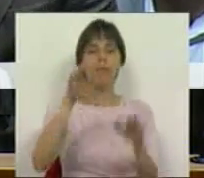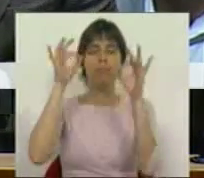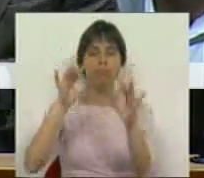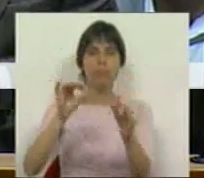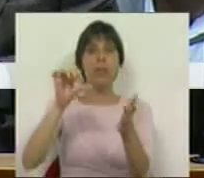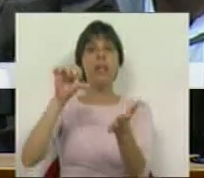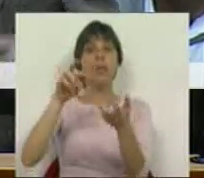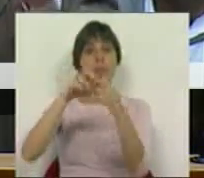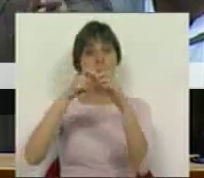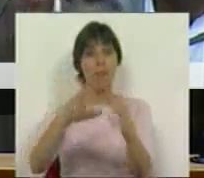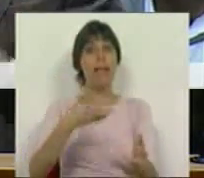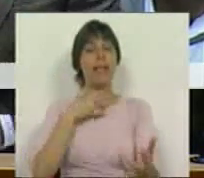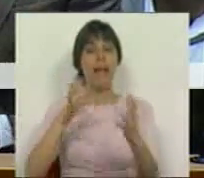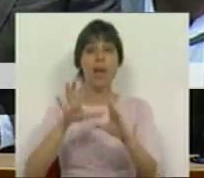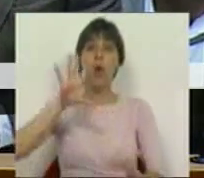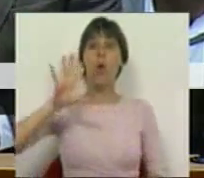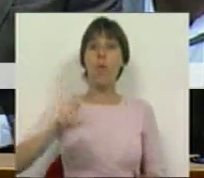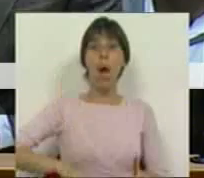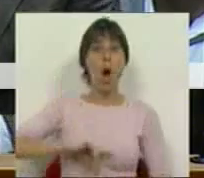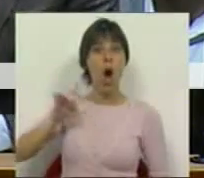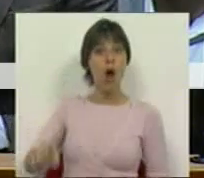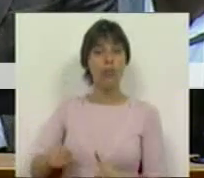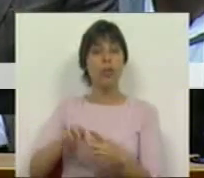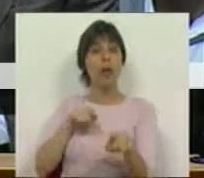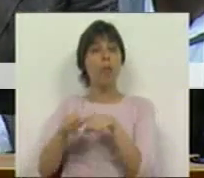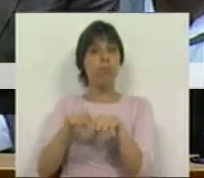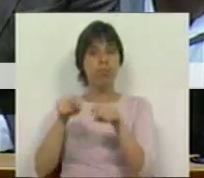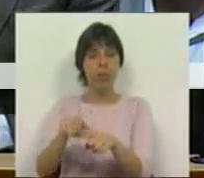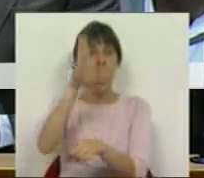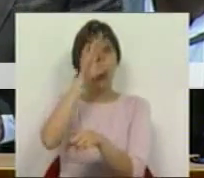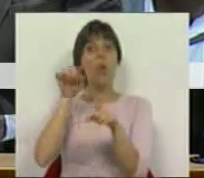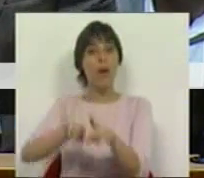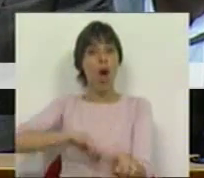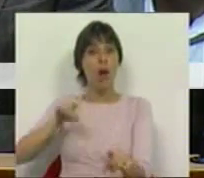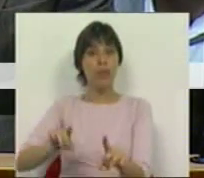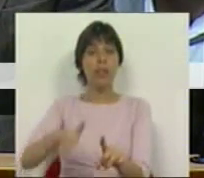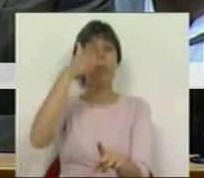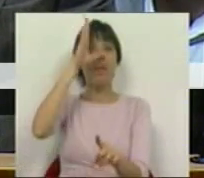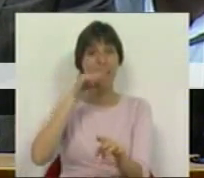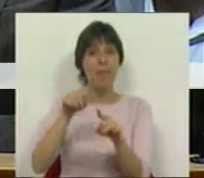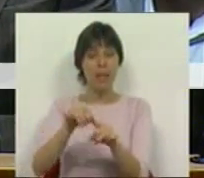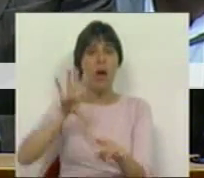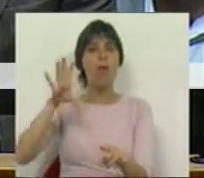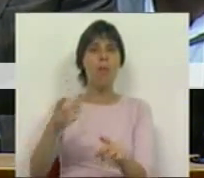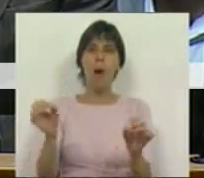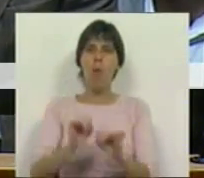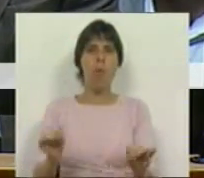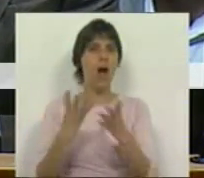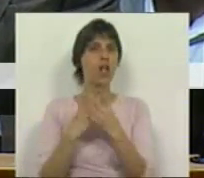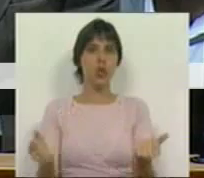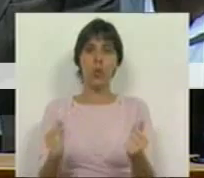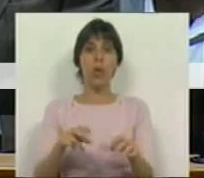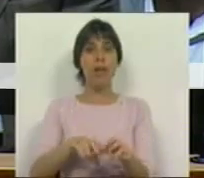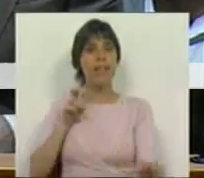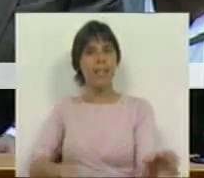no centro da crise. E enquanto o país não se libertar desta política, deste Governo e deste Primeiro-Ministro, o país não tem solução